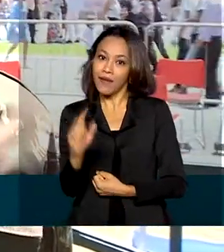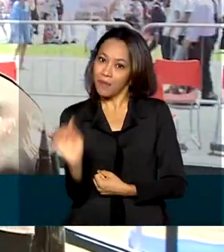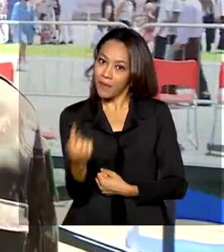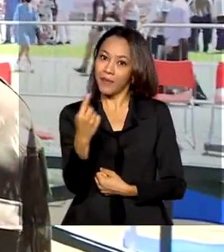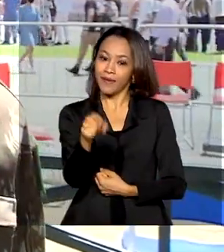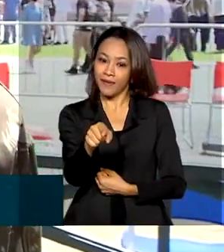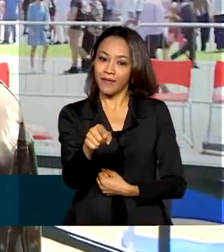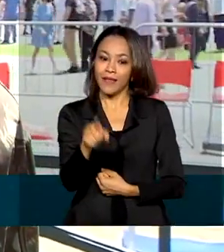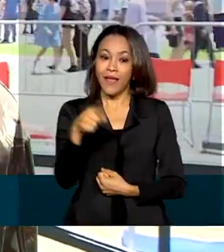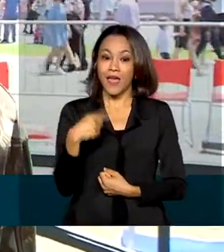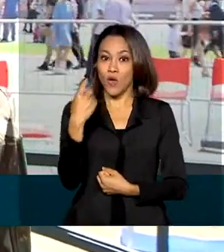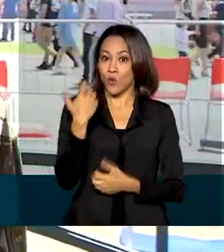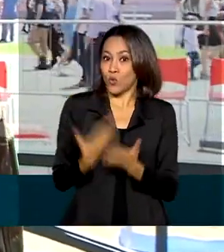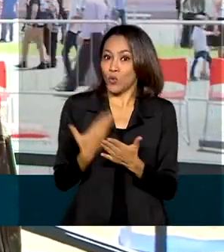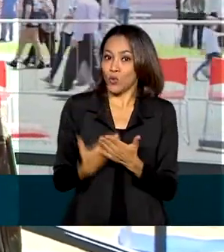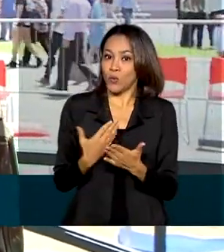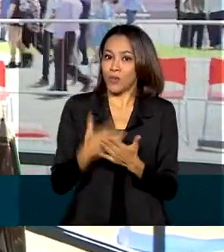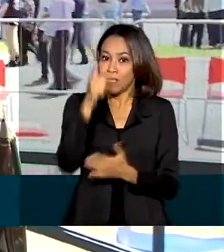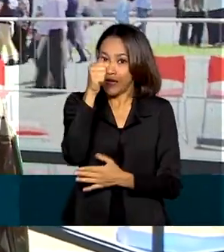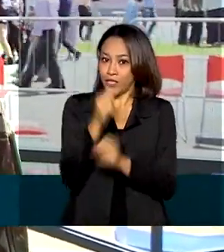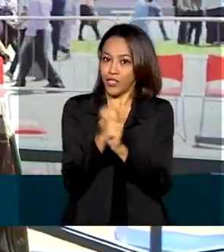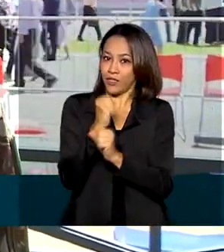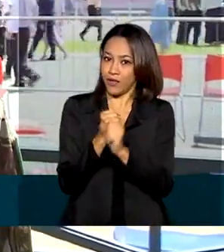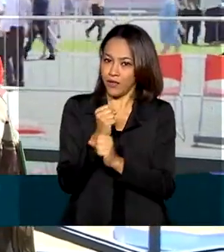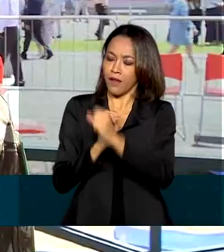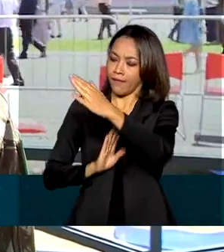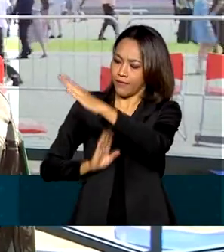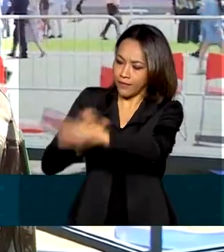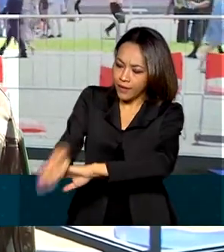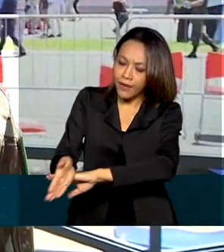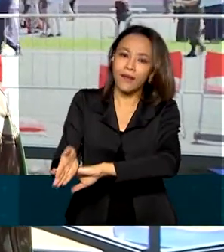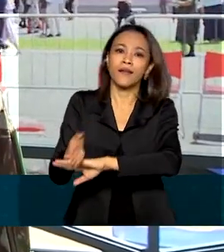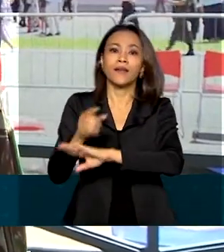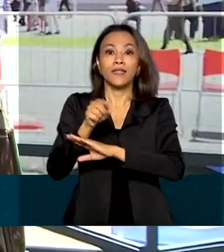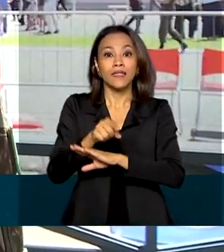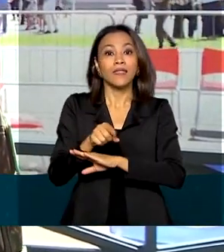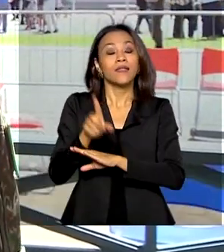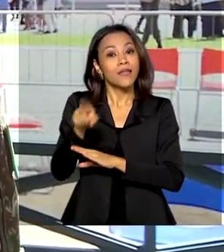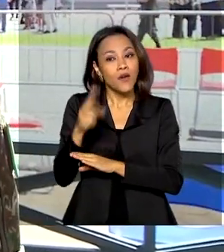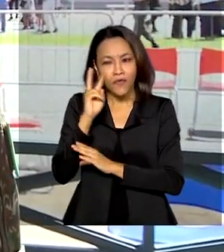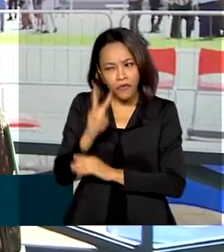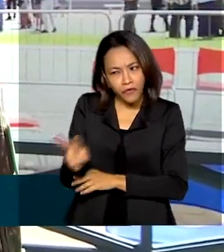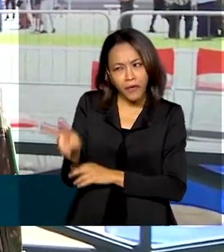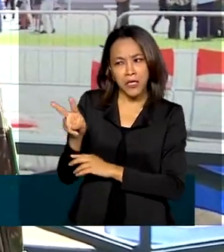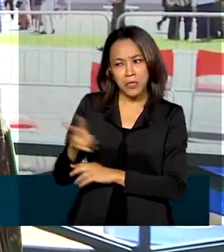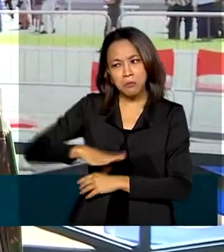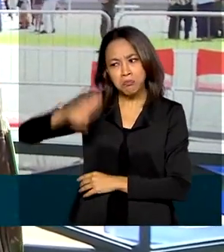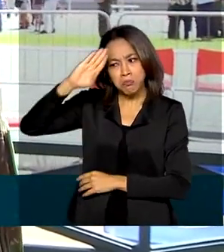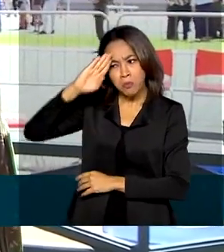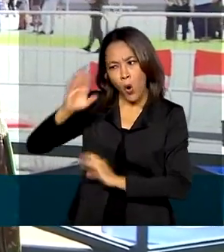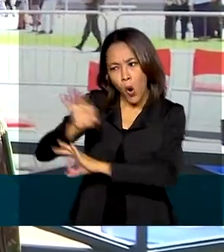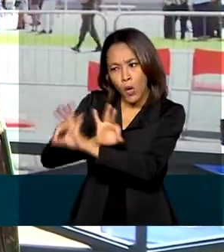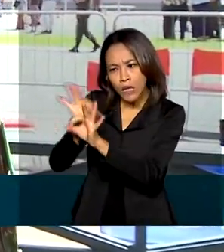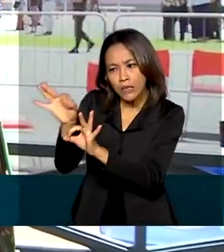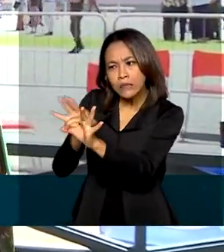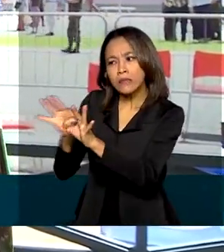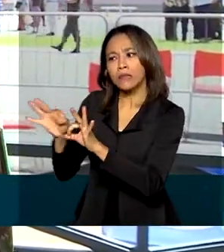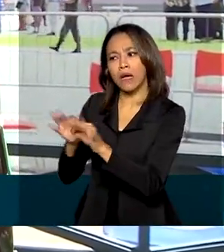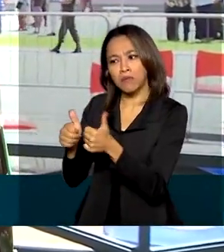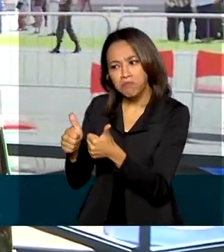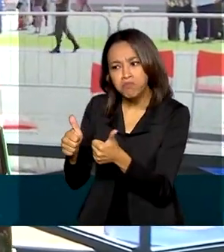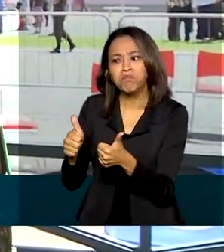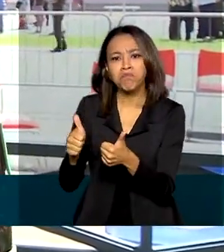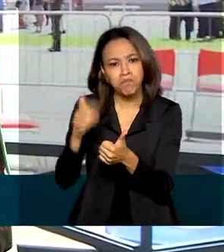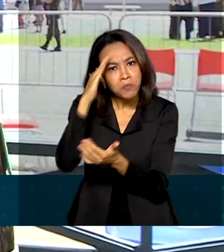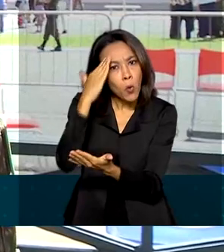estudei no Colégio Militar por sete anos, entrei também para concurso. E vendo os militares, vendo a forma como eles são organizados, a forma como eles são confiantes,